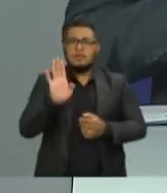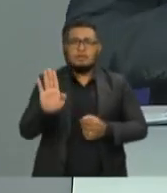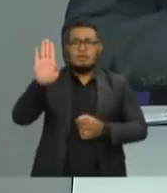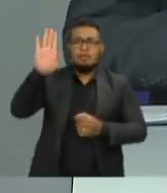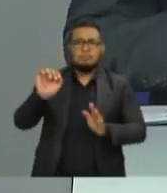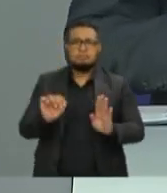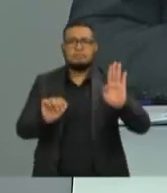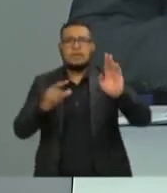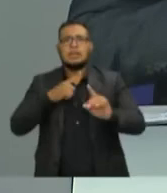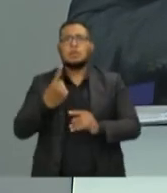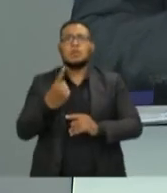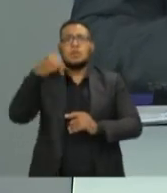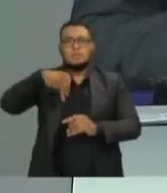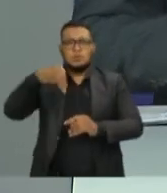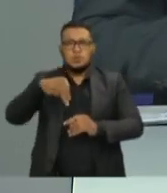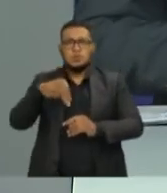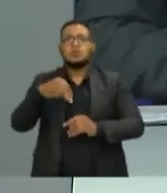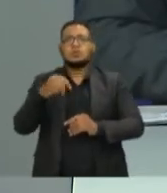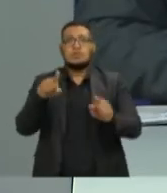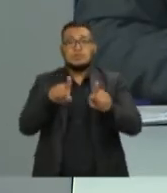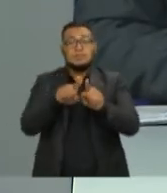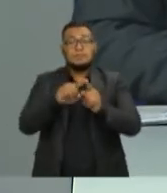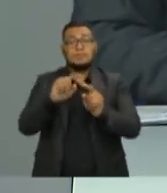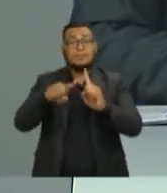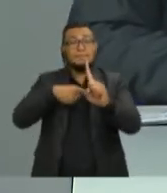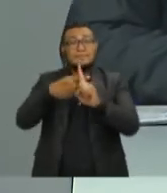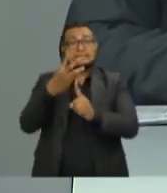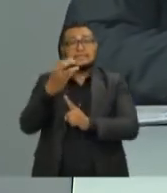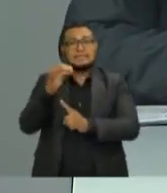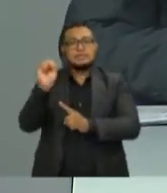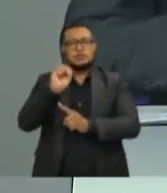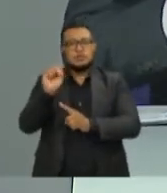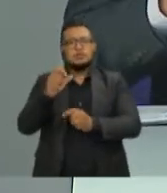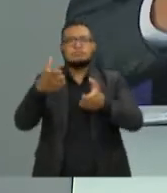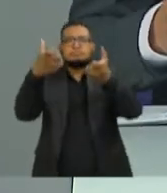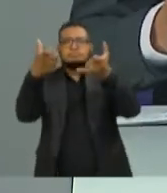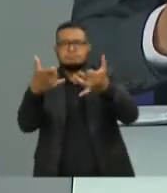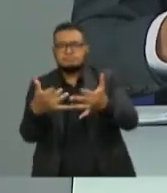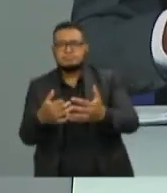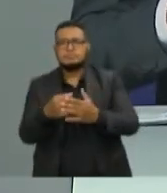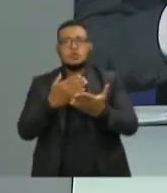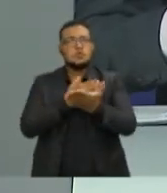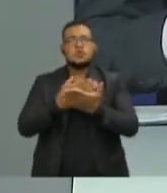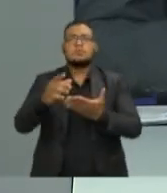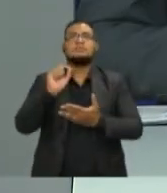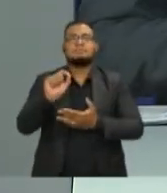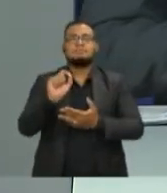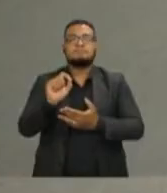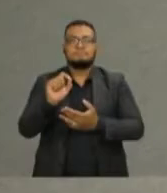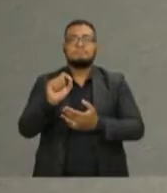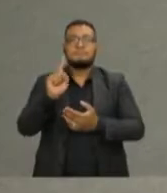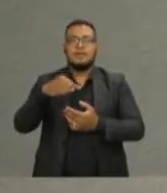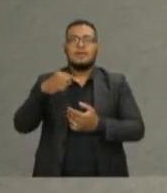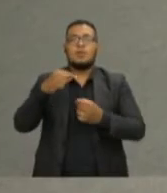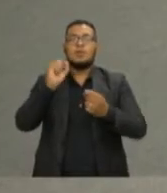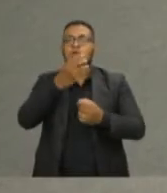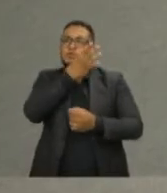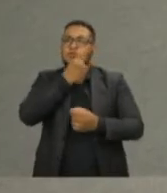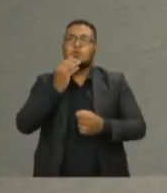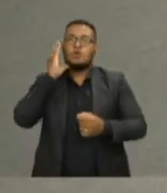terá um minuto e 30 segundos para se despedir do eleitor. Quem começa é o candidato João Cosi.